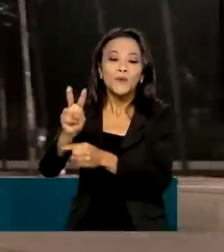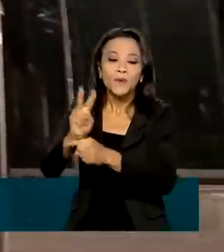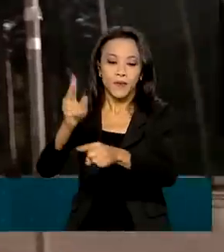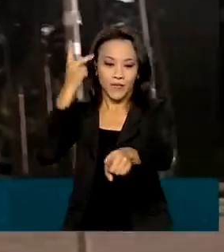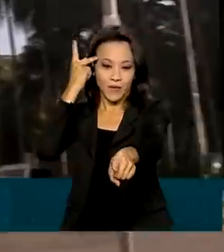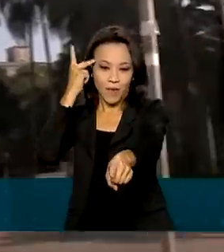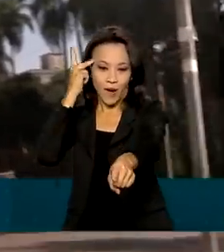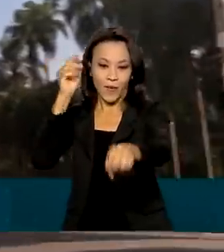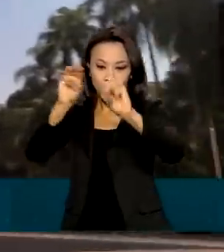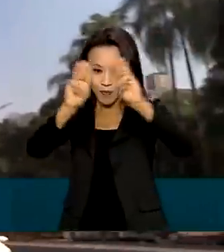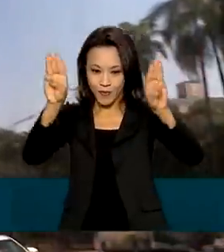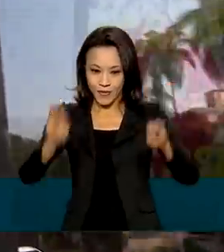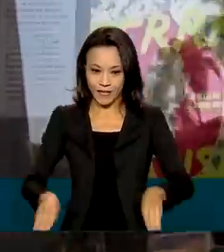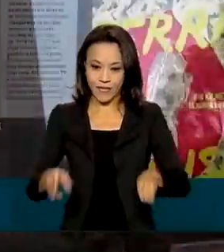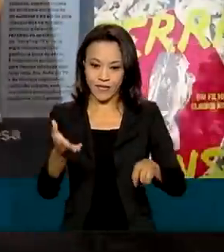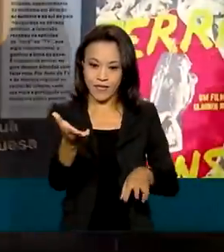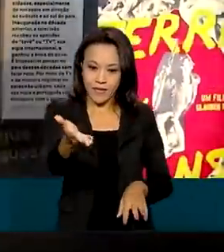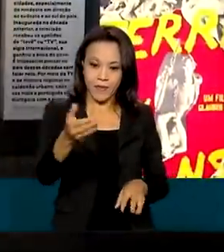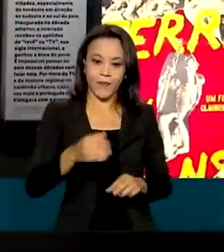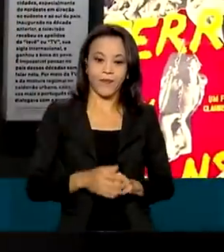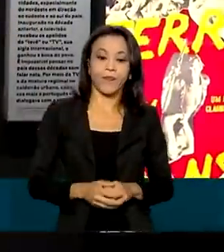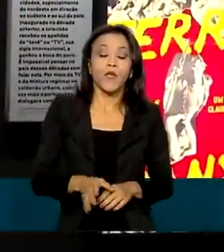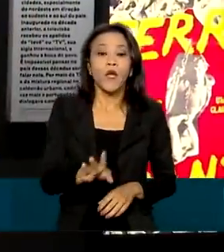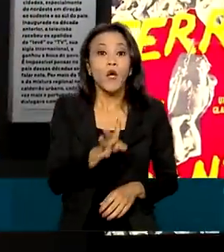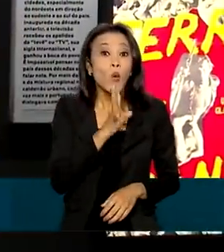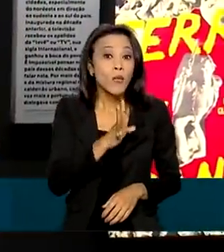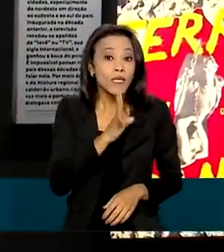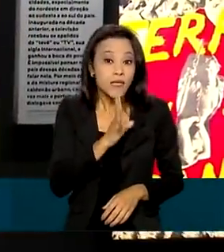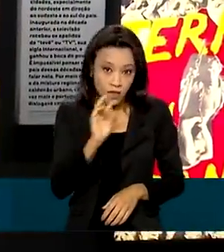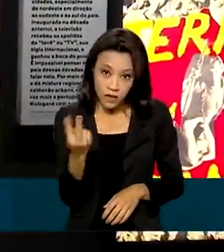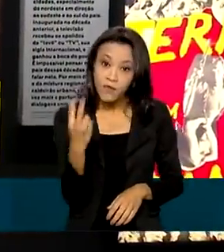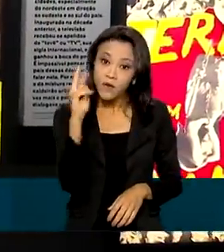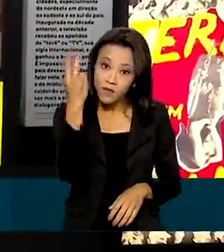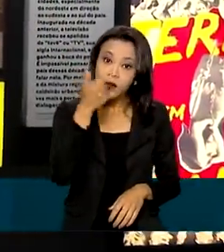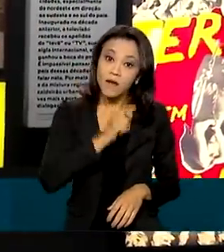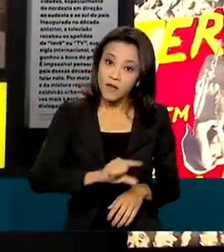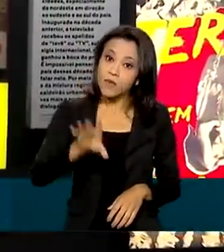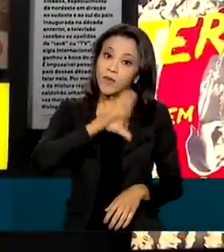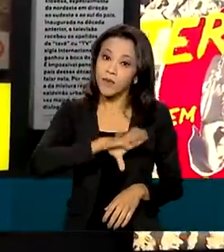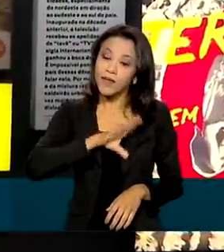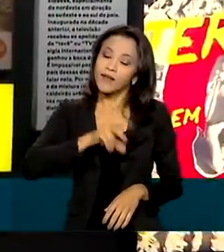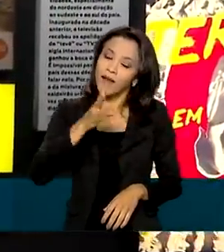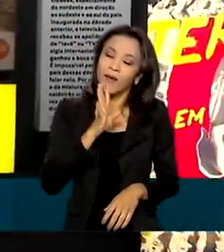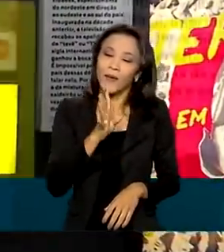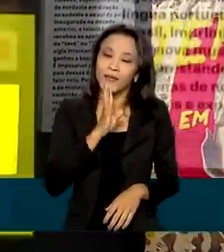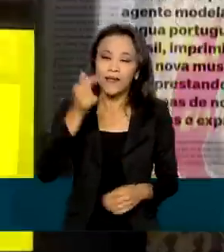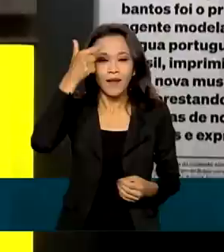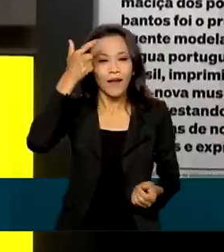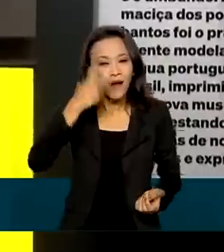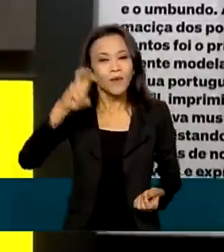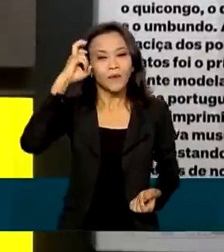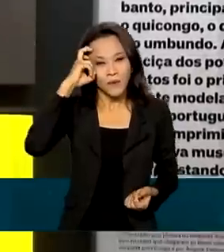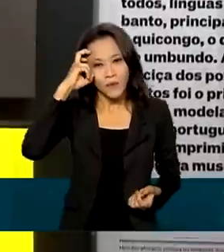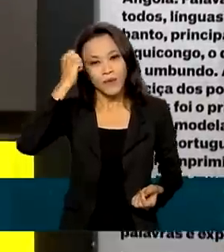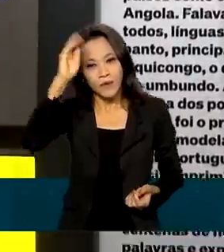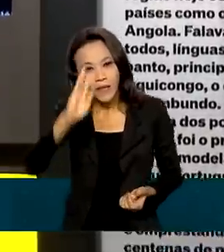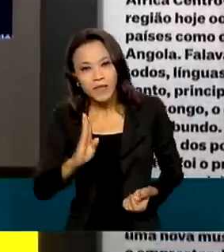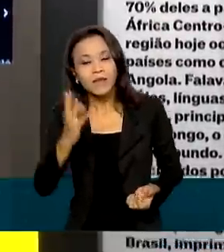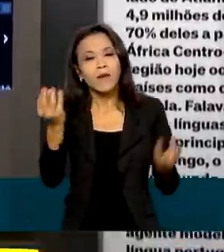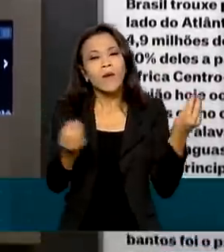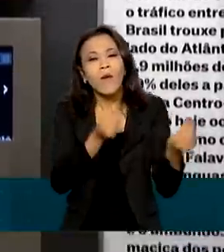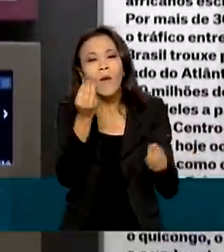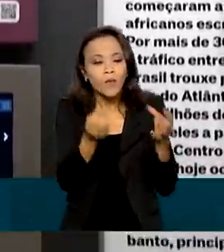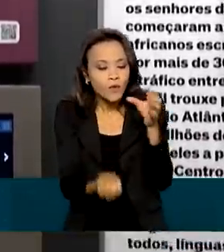Paulo. Conhecer e valorizar essa língua é conhecer a própria cultura brasileira, a formação